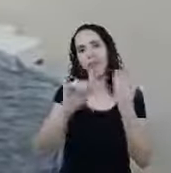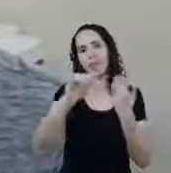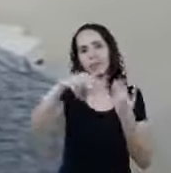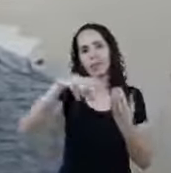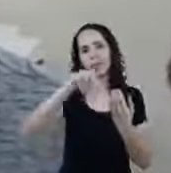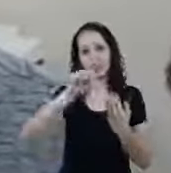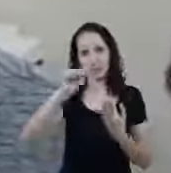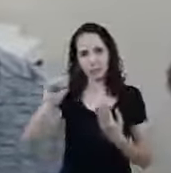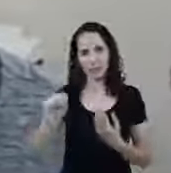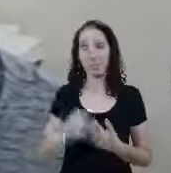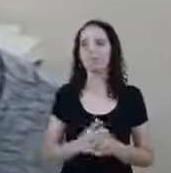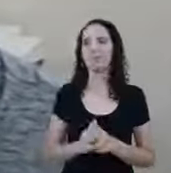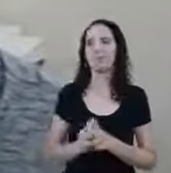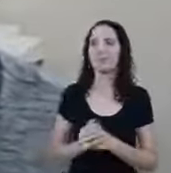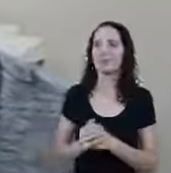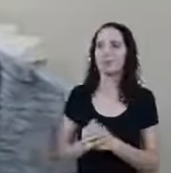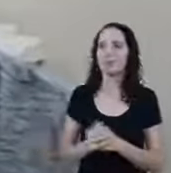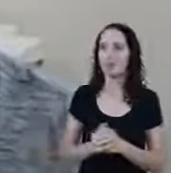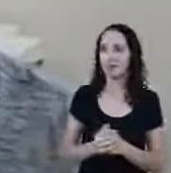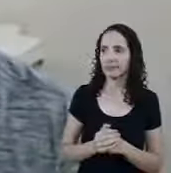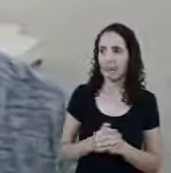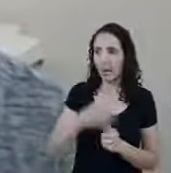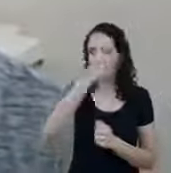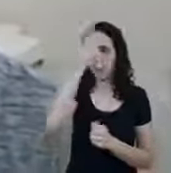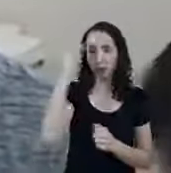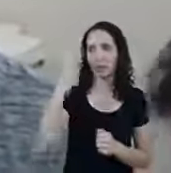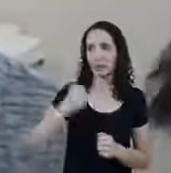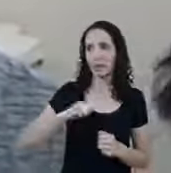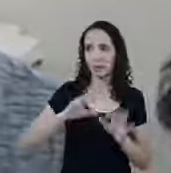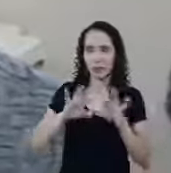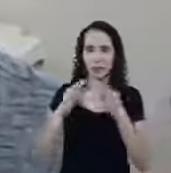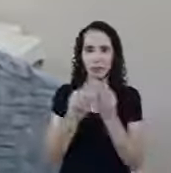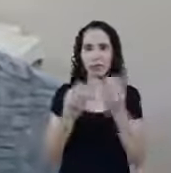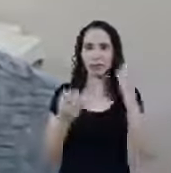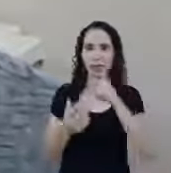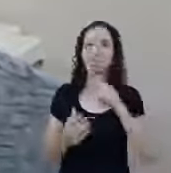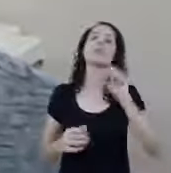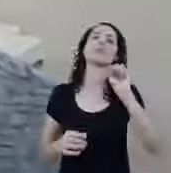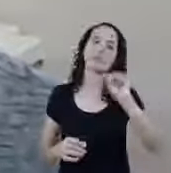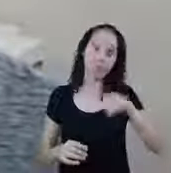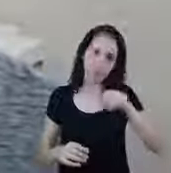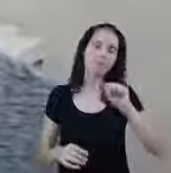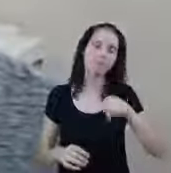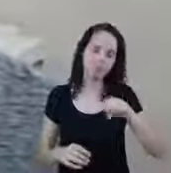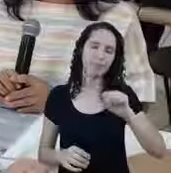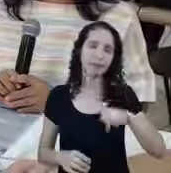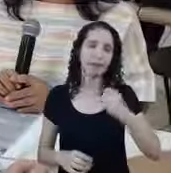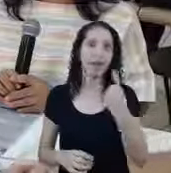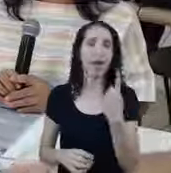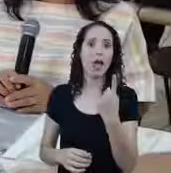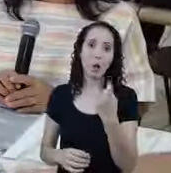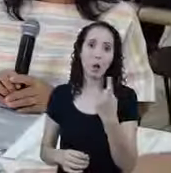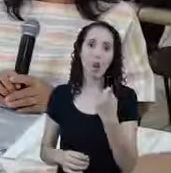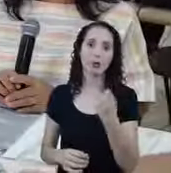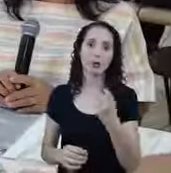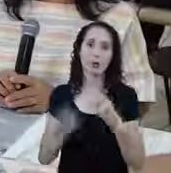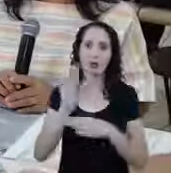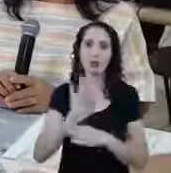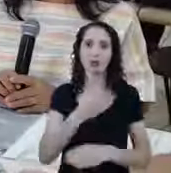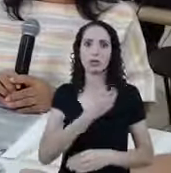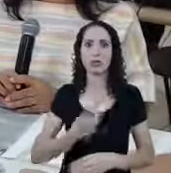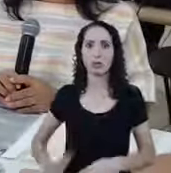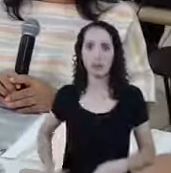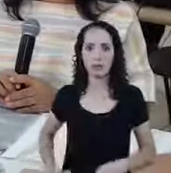Novamente respondendo Quem recebe Bolsa Família recebe? Sim Sim É o único benefício assistencial do governo Que